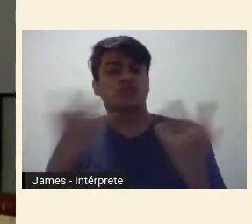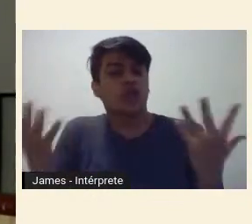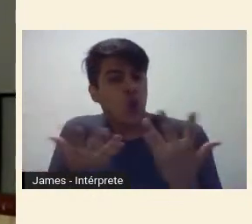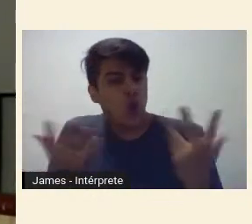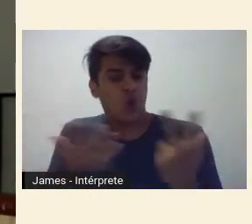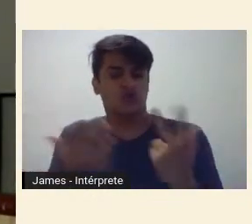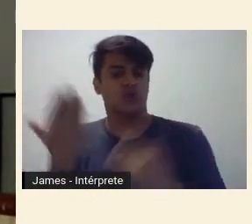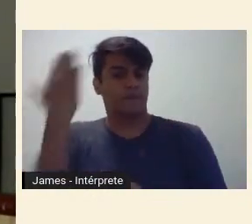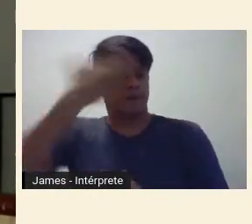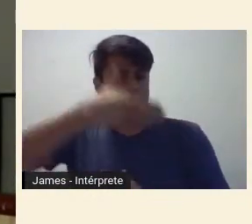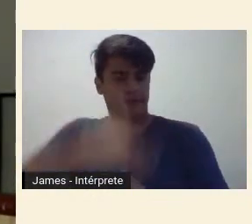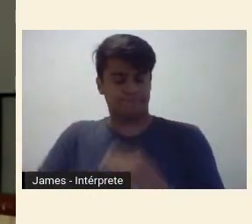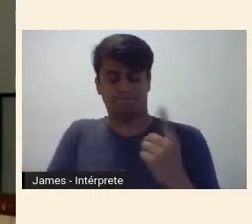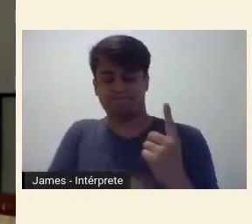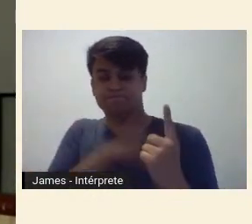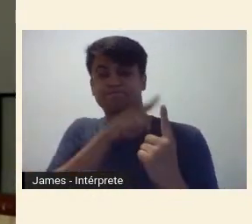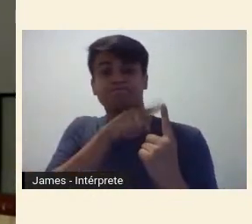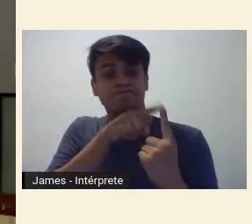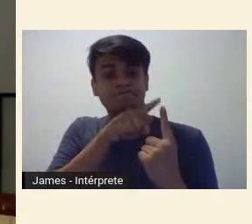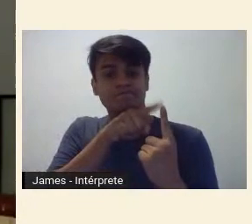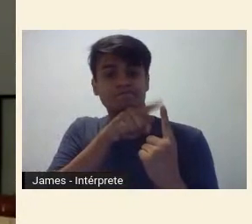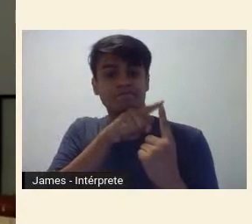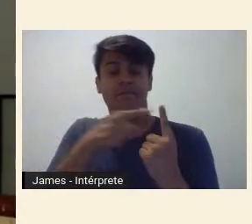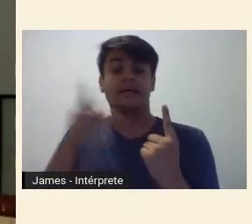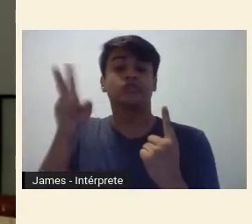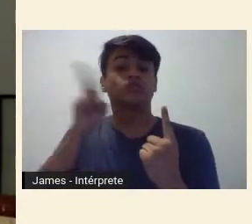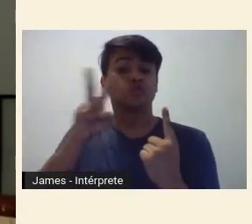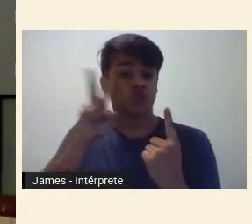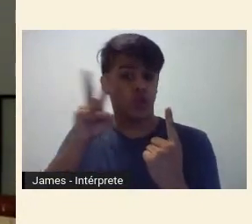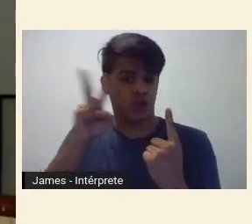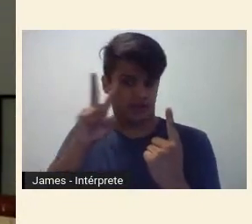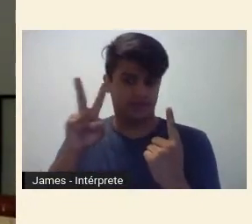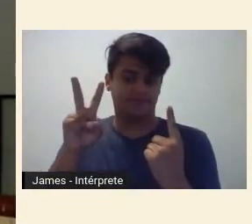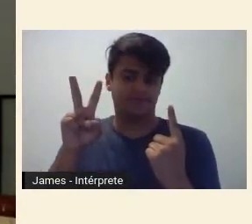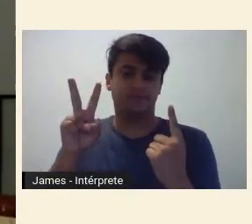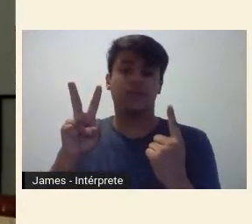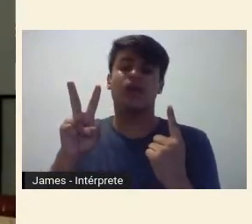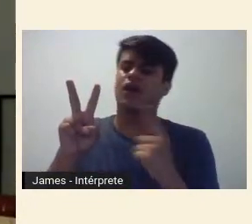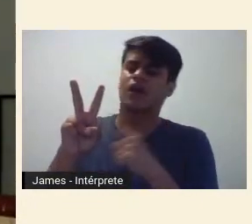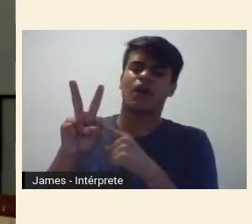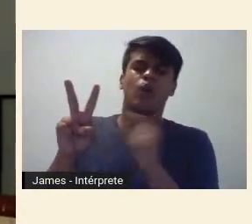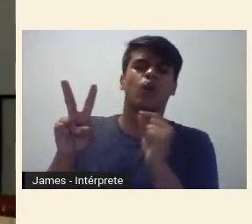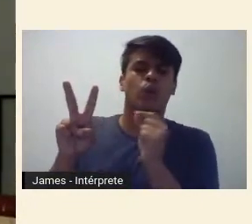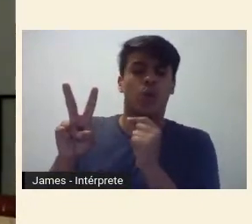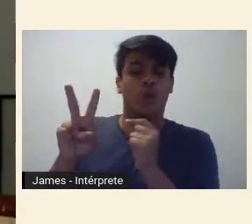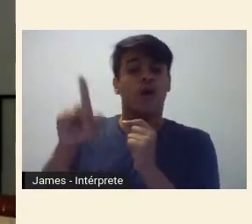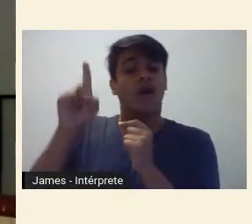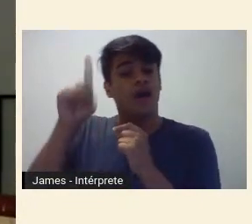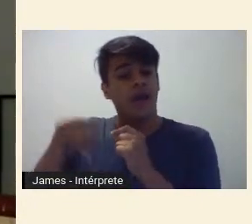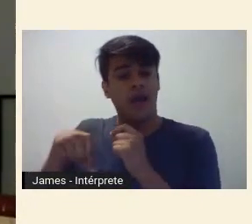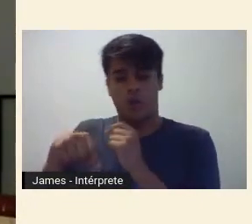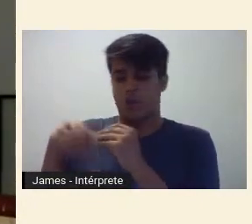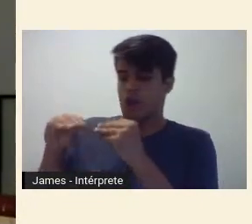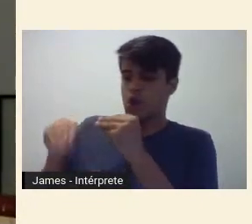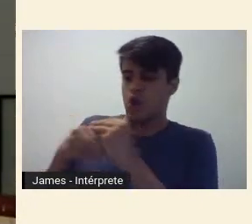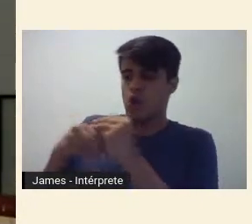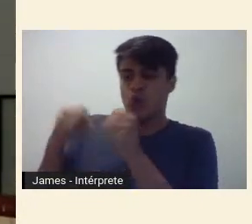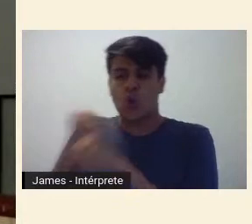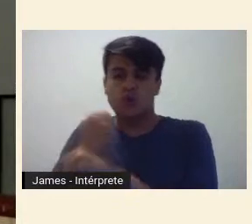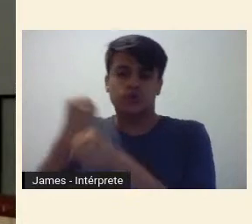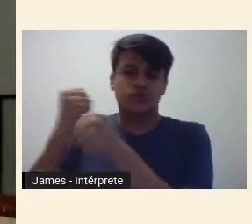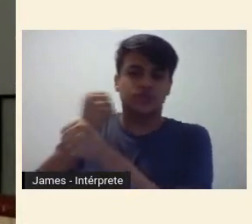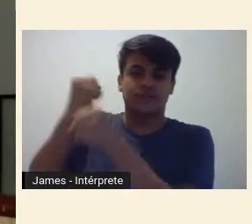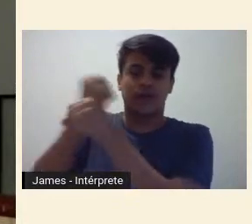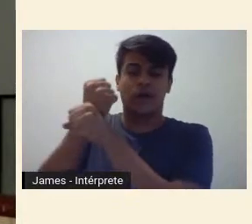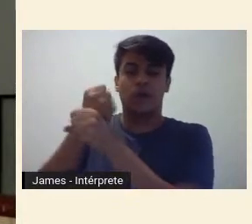A primeira, de que a história, abro aspas para Benjamin, é objeto de uma construção cujo lugar é constituído